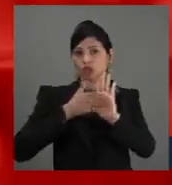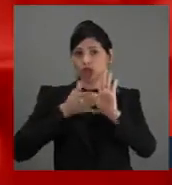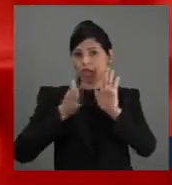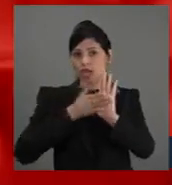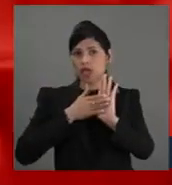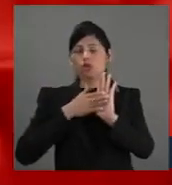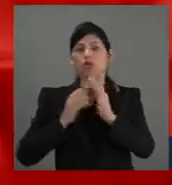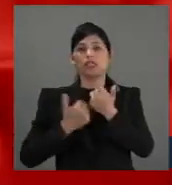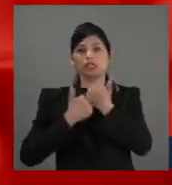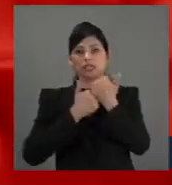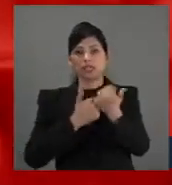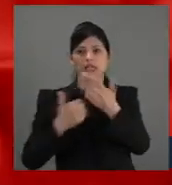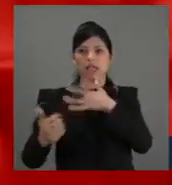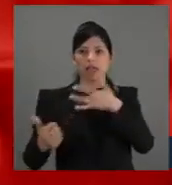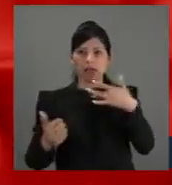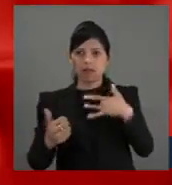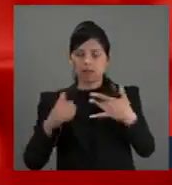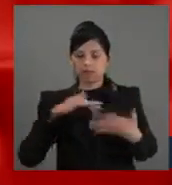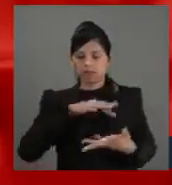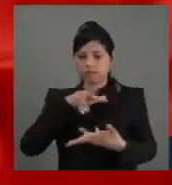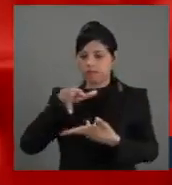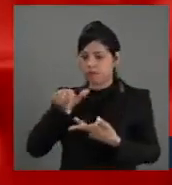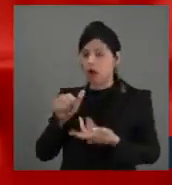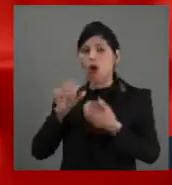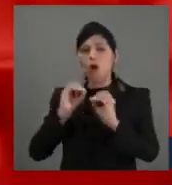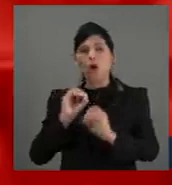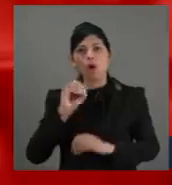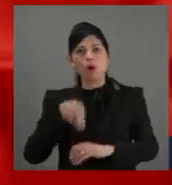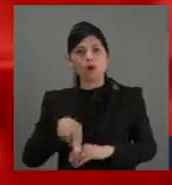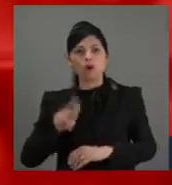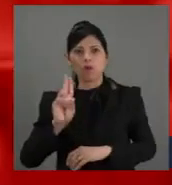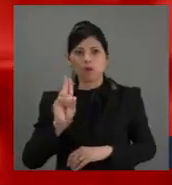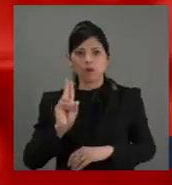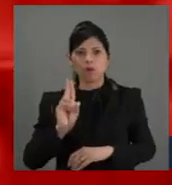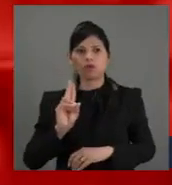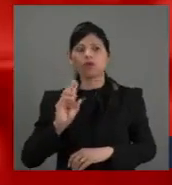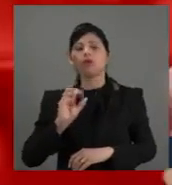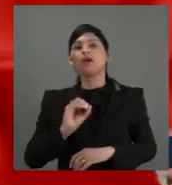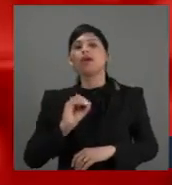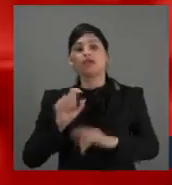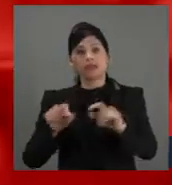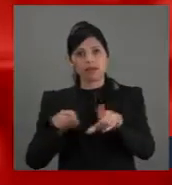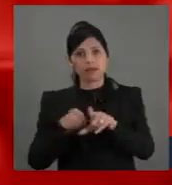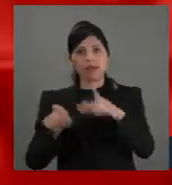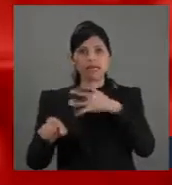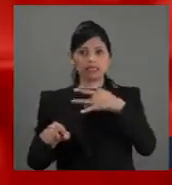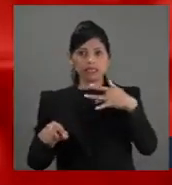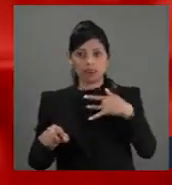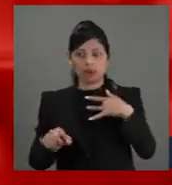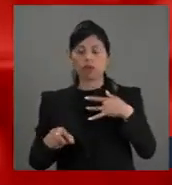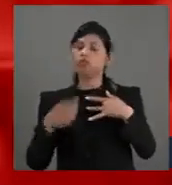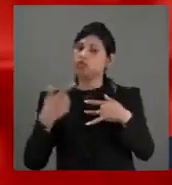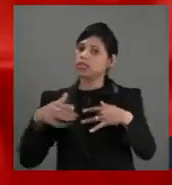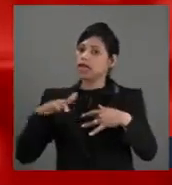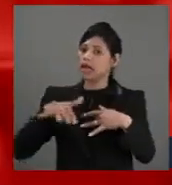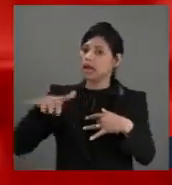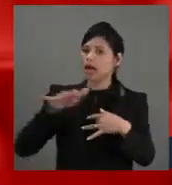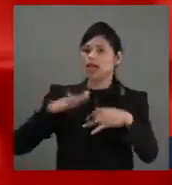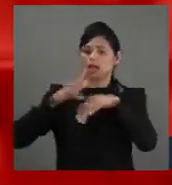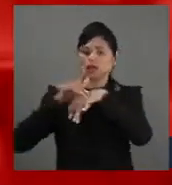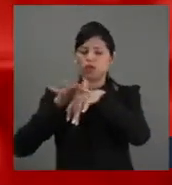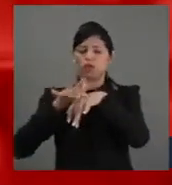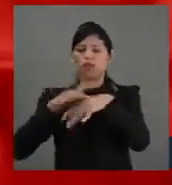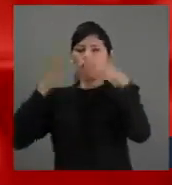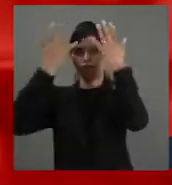Pública da Organização Mundial de Saúde em Resposta à Demência. Também